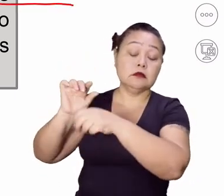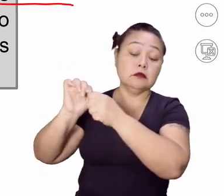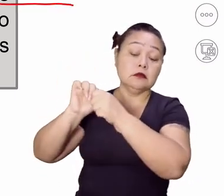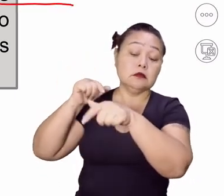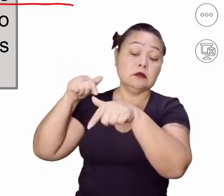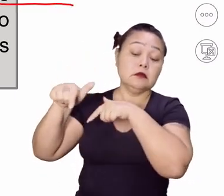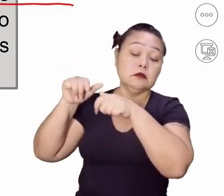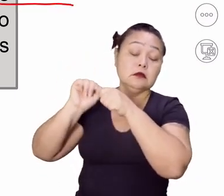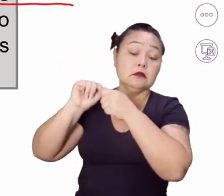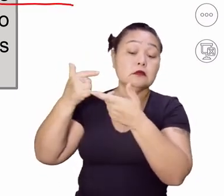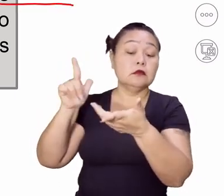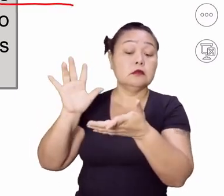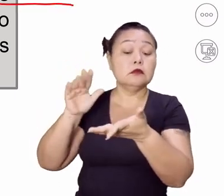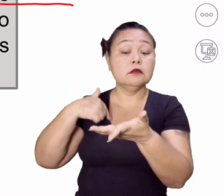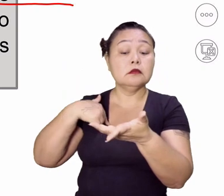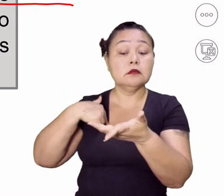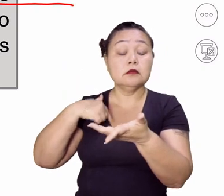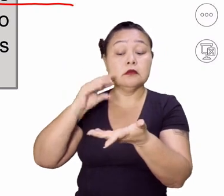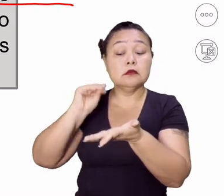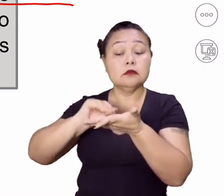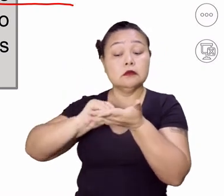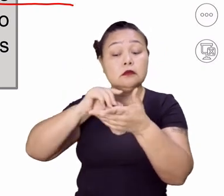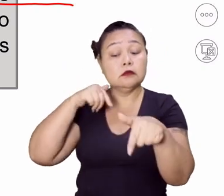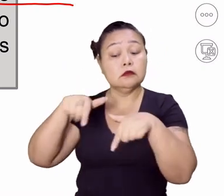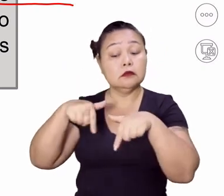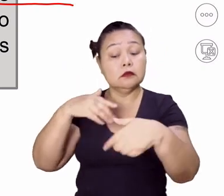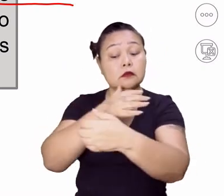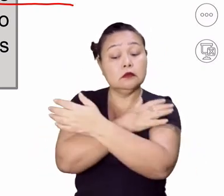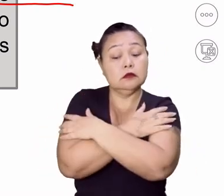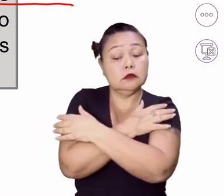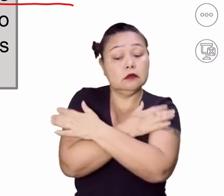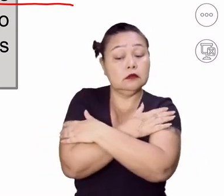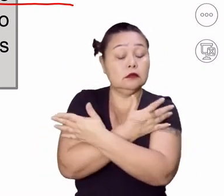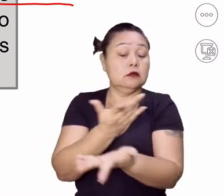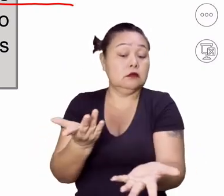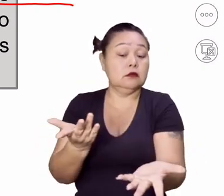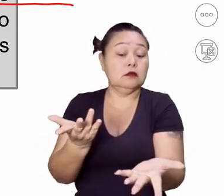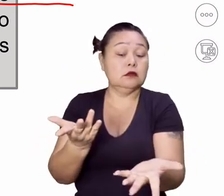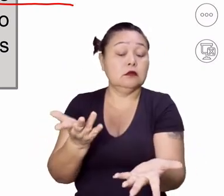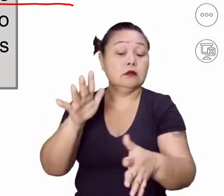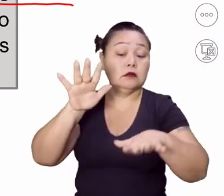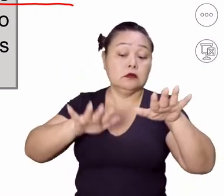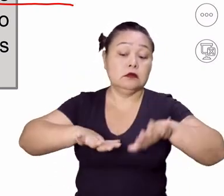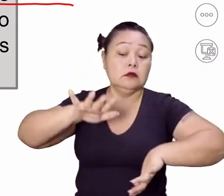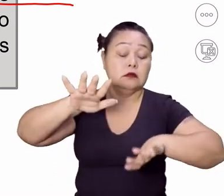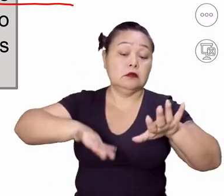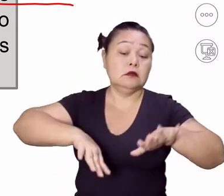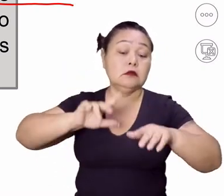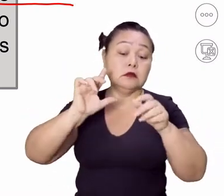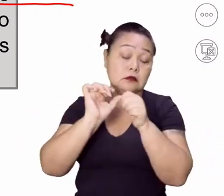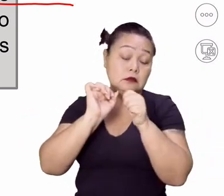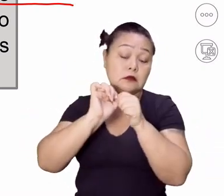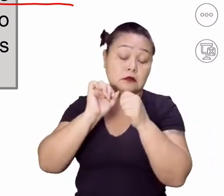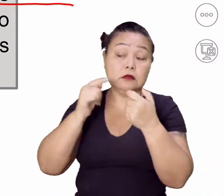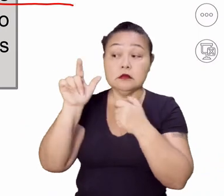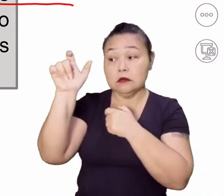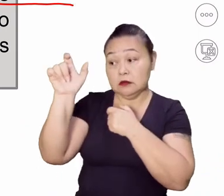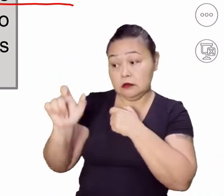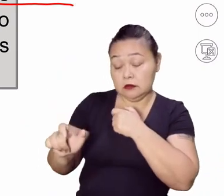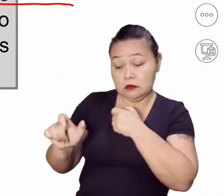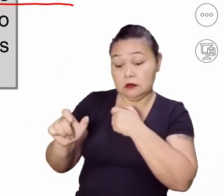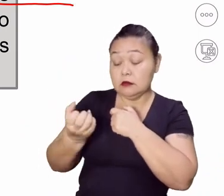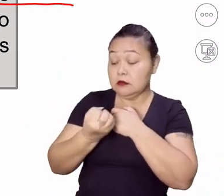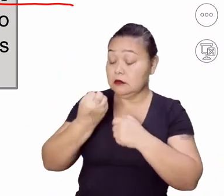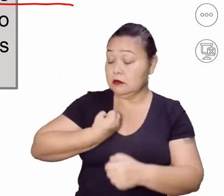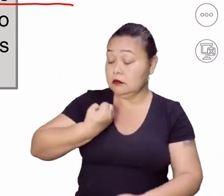né? Vocês viram que eu falei para vocês ainda agora que algumas funções deixaram de existir. Ou seja,